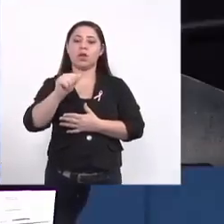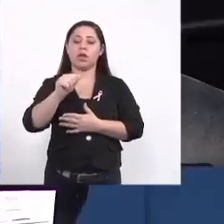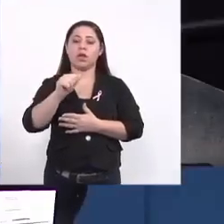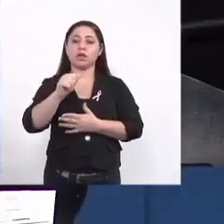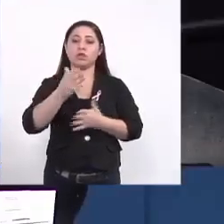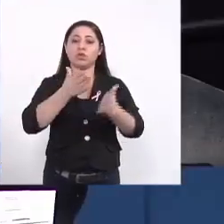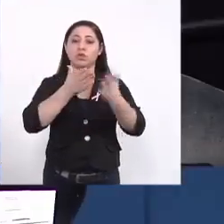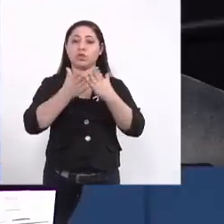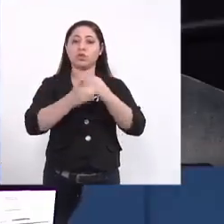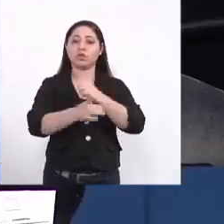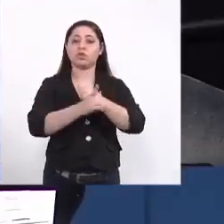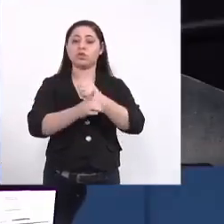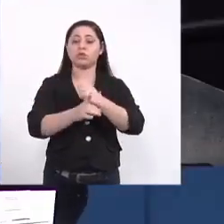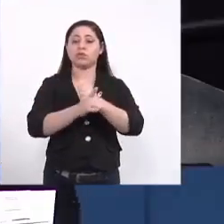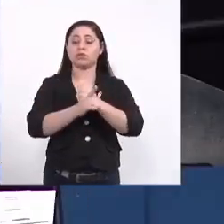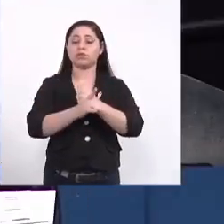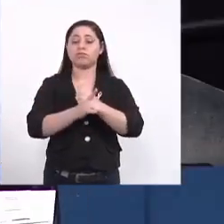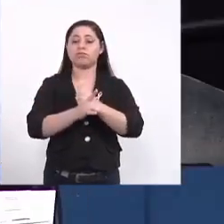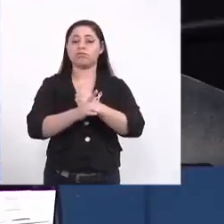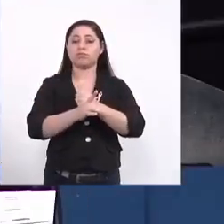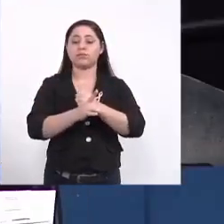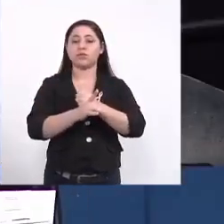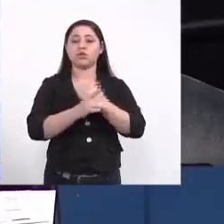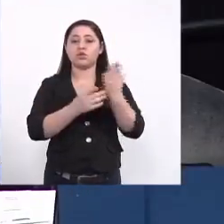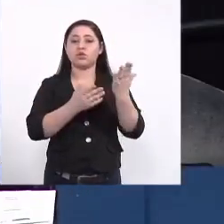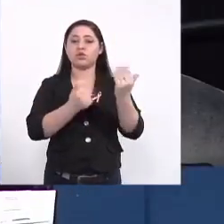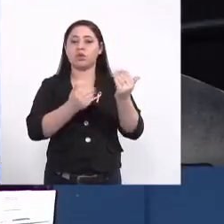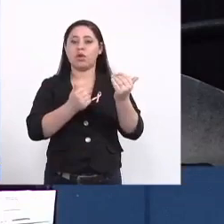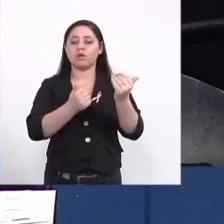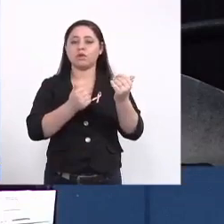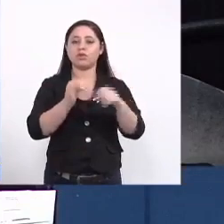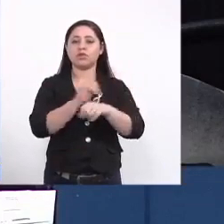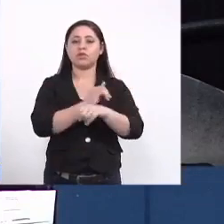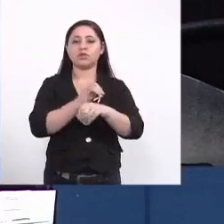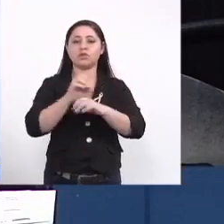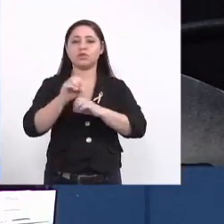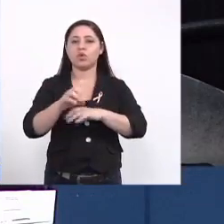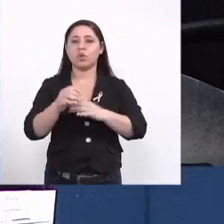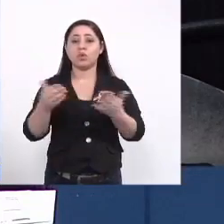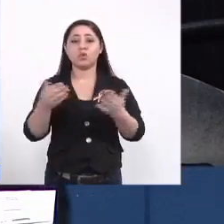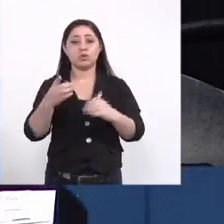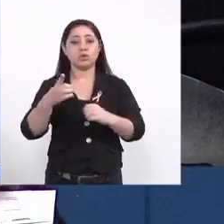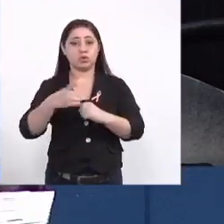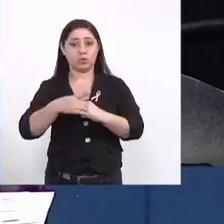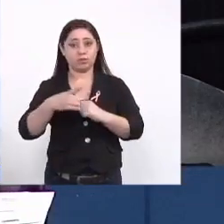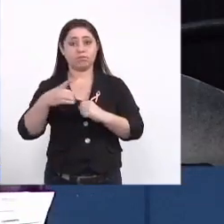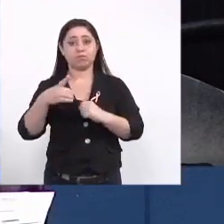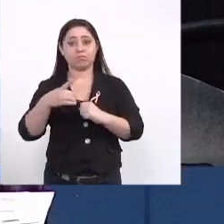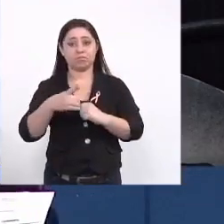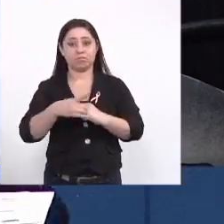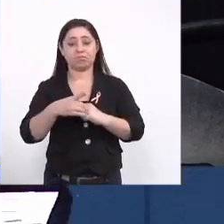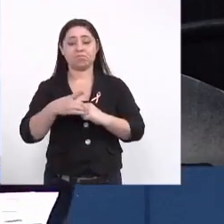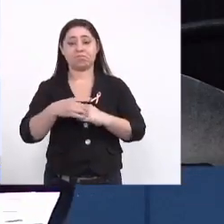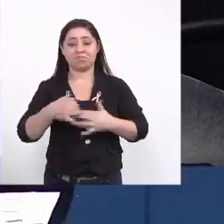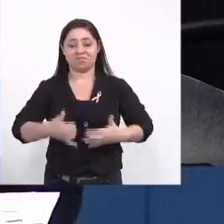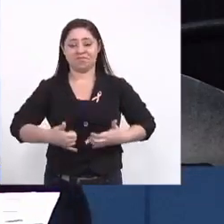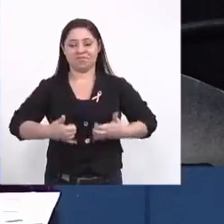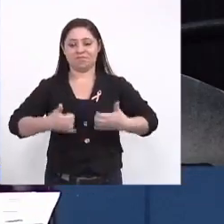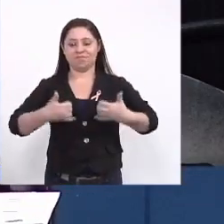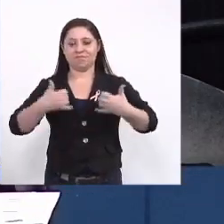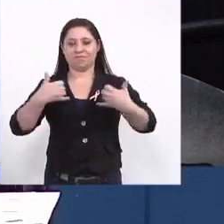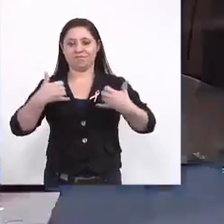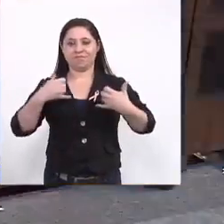e com atividades educacionais e hoje é uma doutora muito nos orgulha